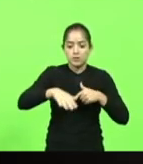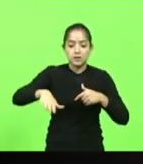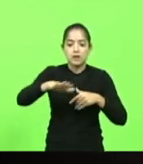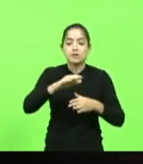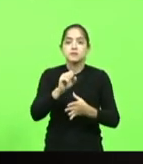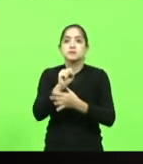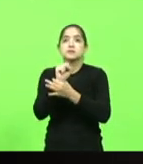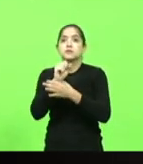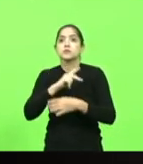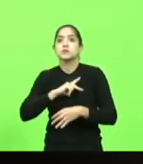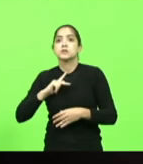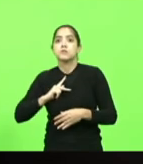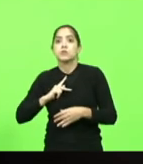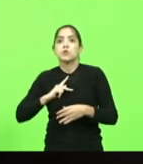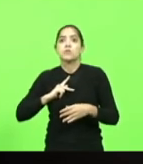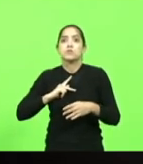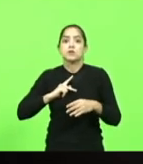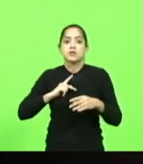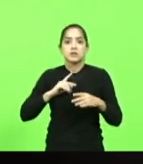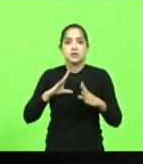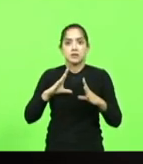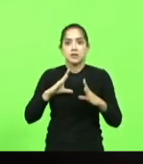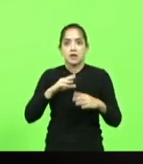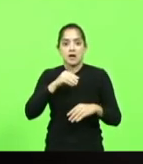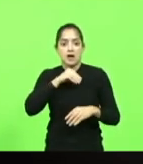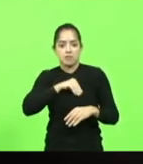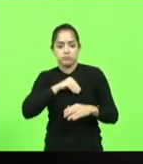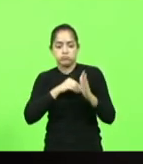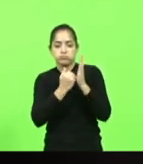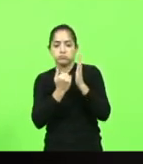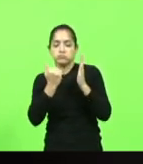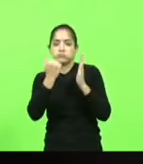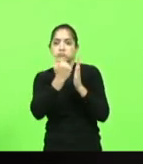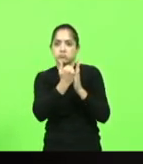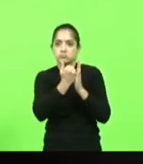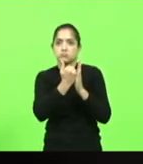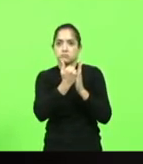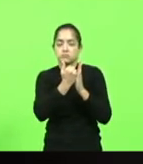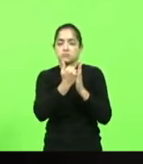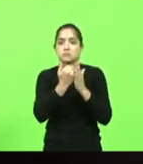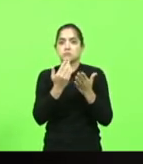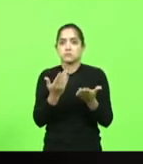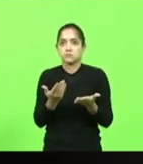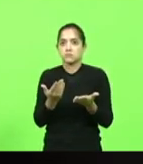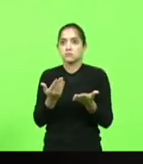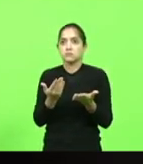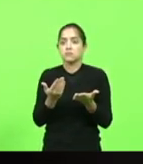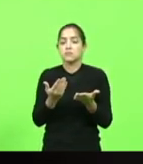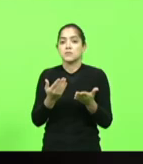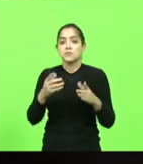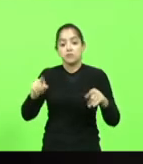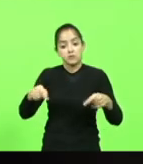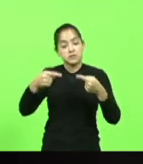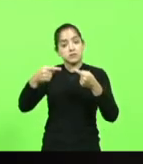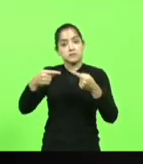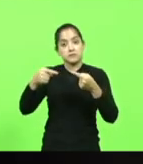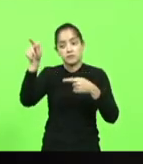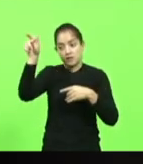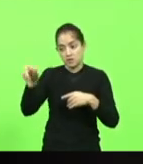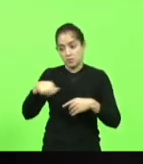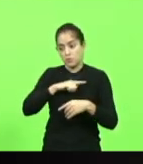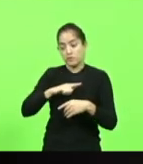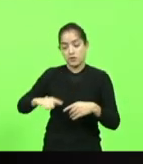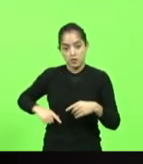que todo e qualquer aumento eu desafio aqui o governo eu desafio desafio aqui o governador a dar um